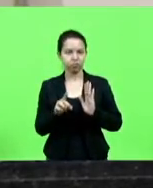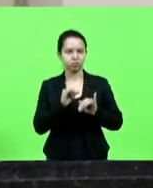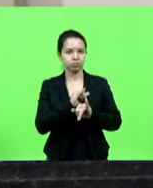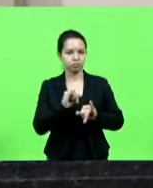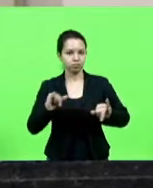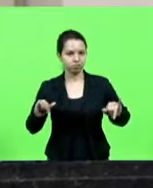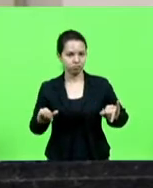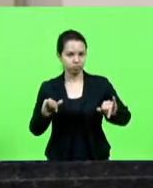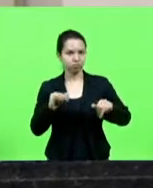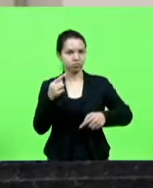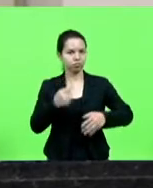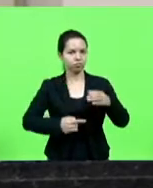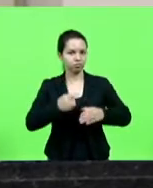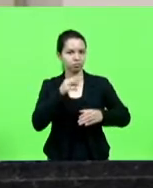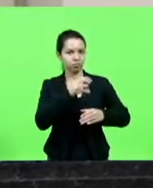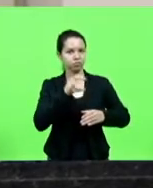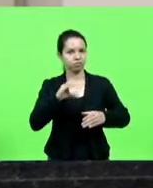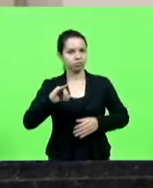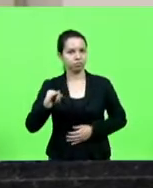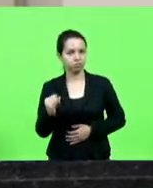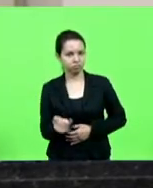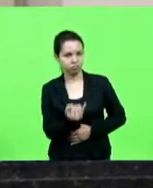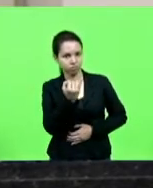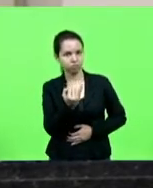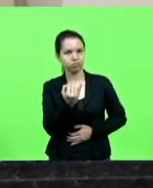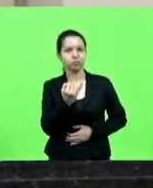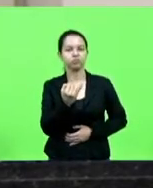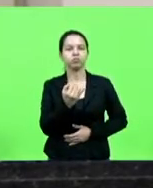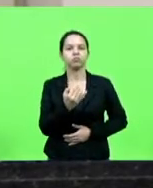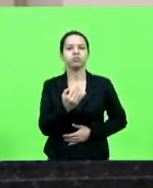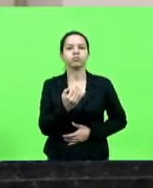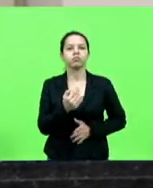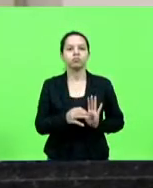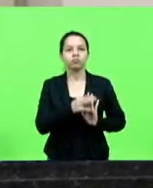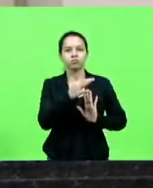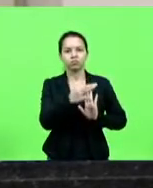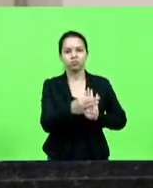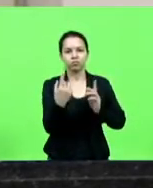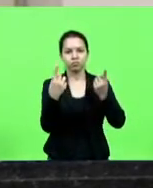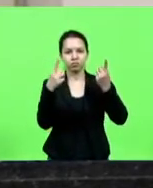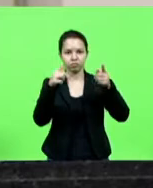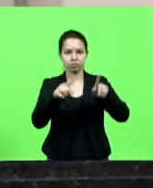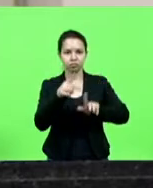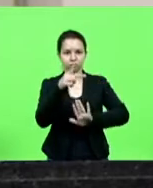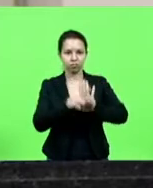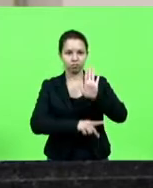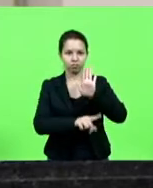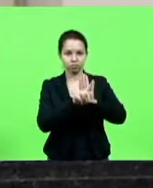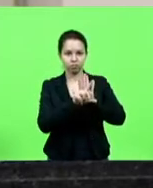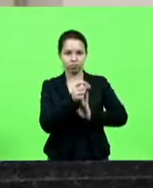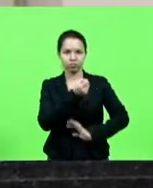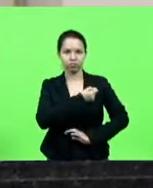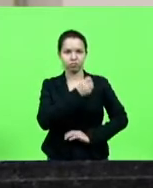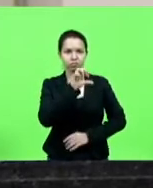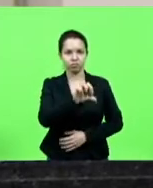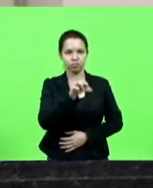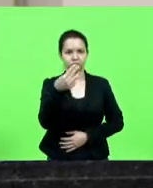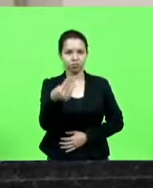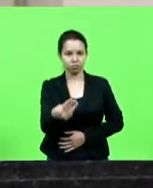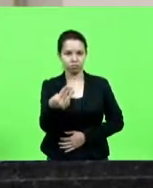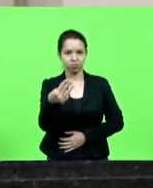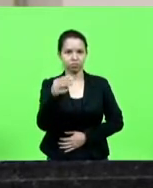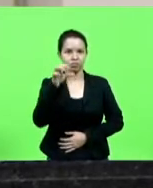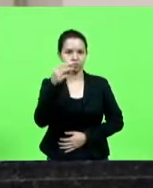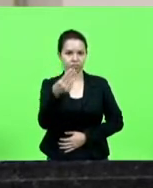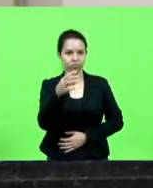que a Comissão de Constituição e Justiça apresentou parecer contrário aos projetos de lei números 9.3 e